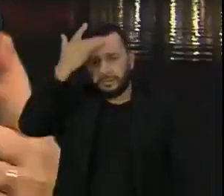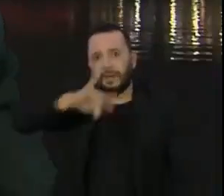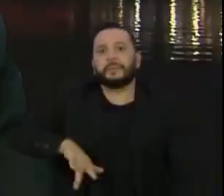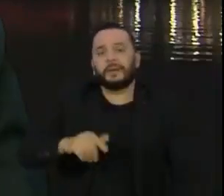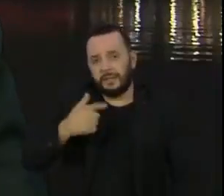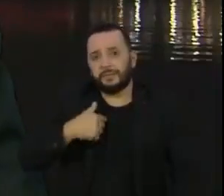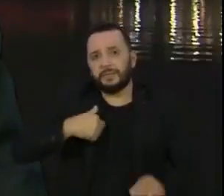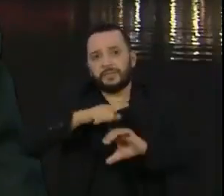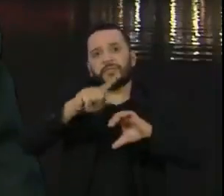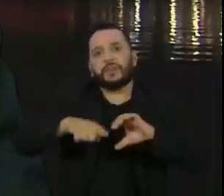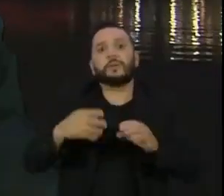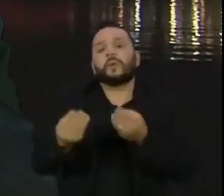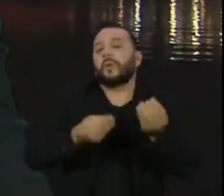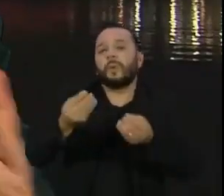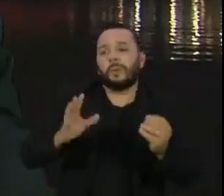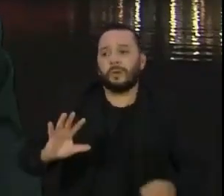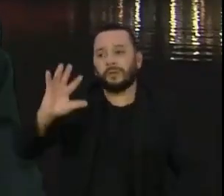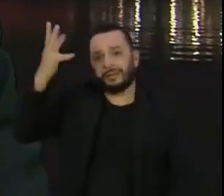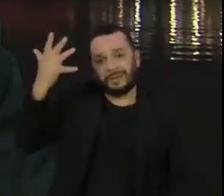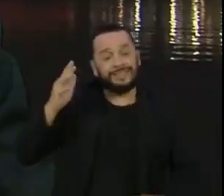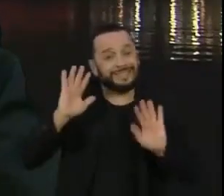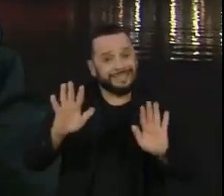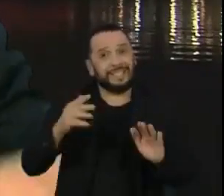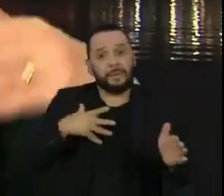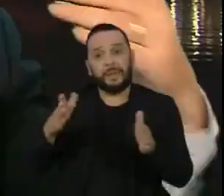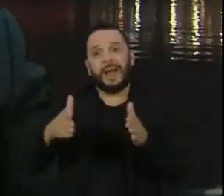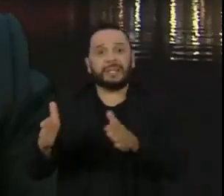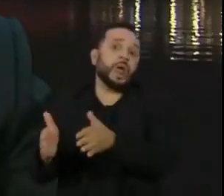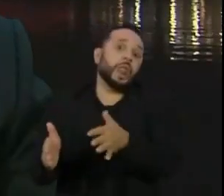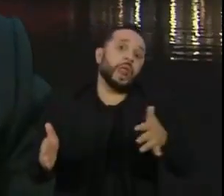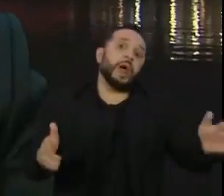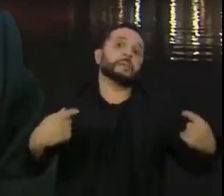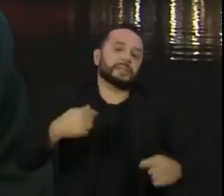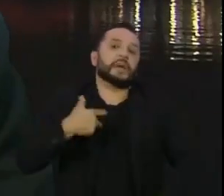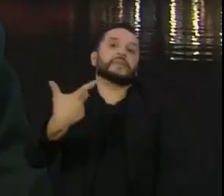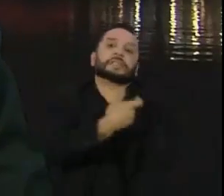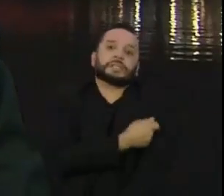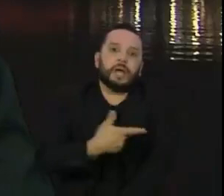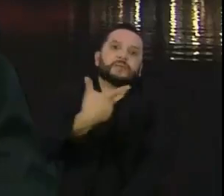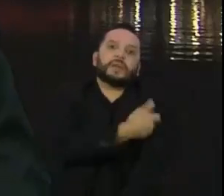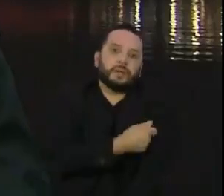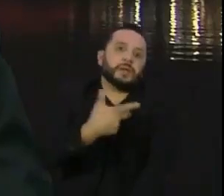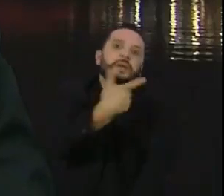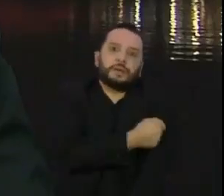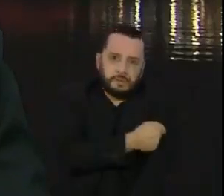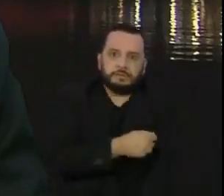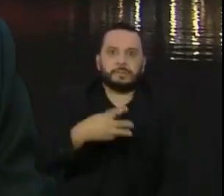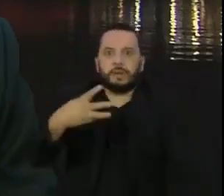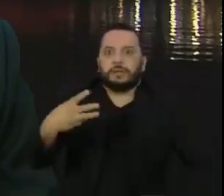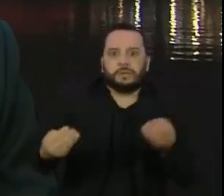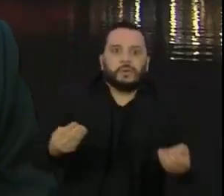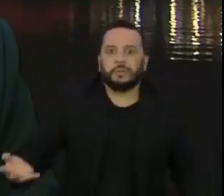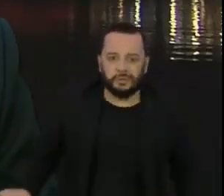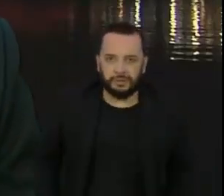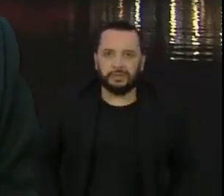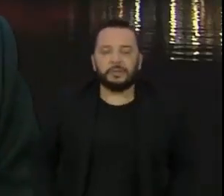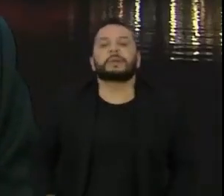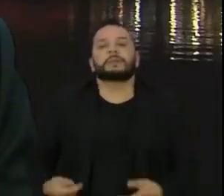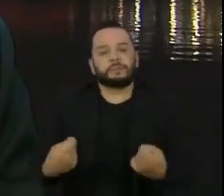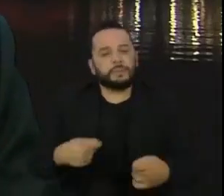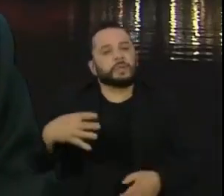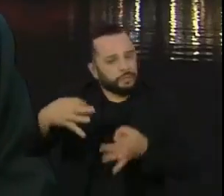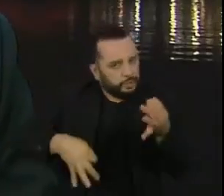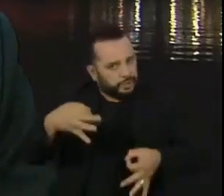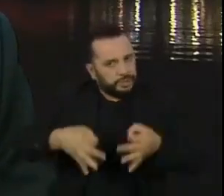o que acontece se perder esse prazo, se vai ter que vacinar de novo as duas doses ou não. Então, quando a gente fala em justiça,